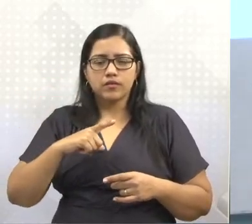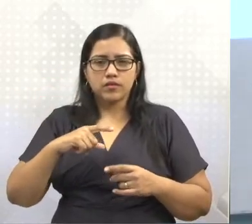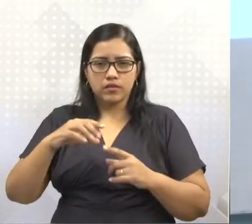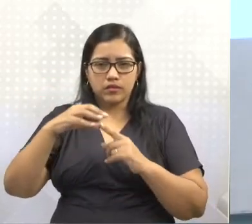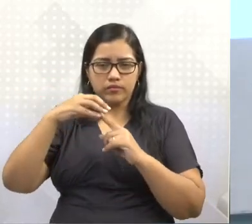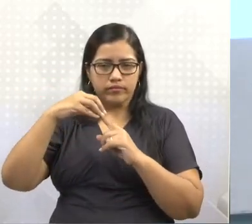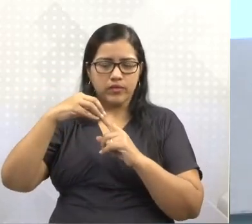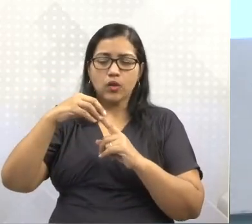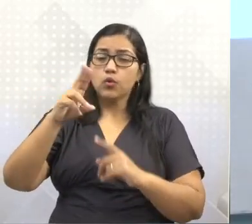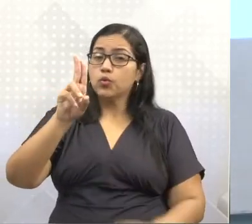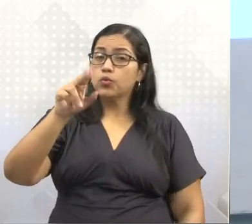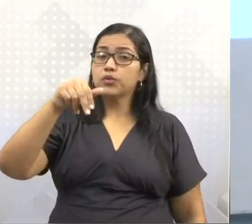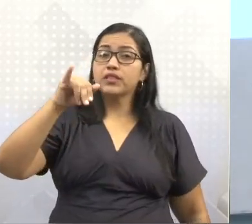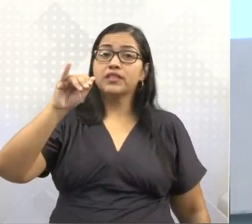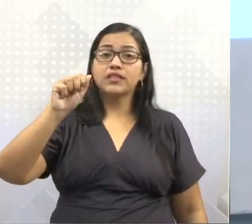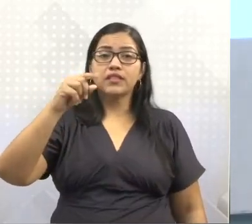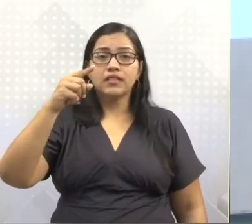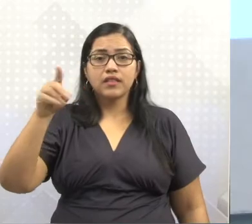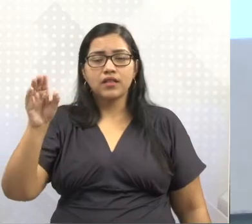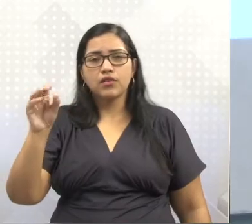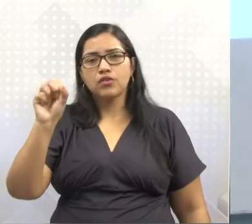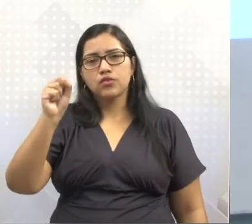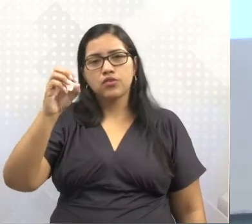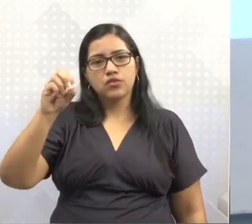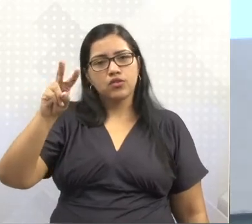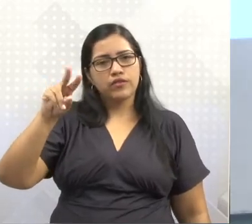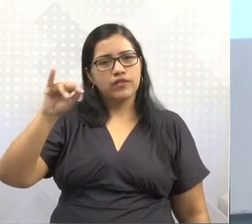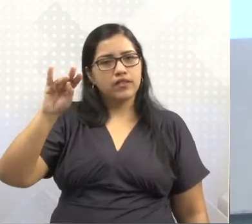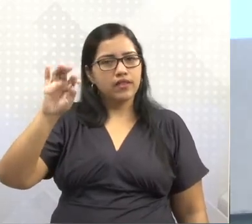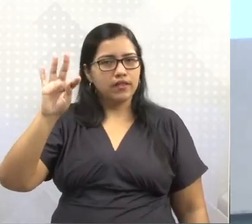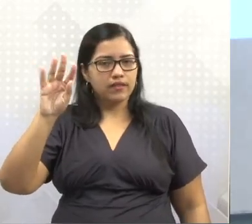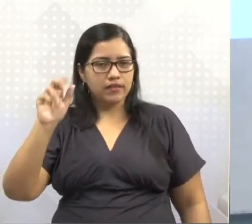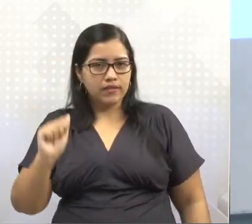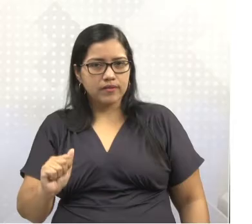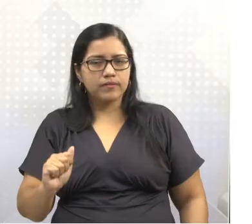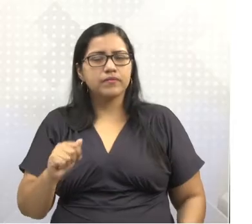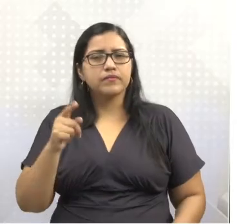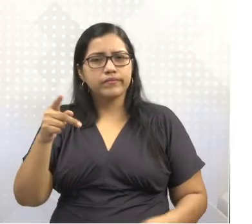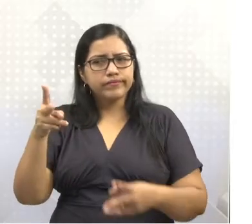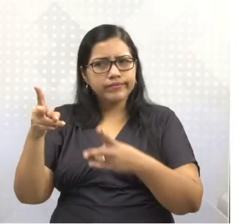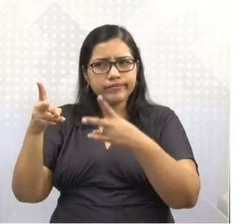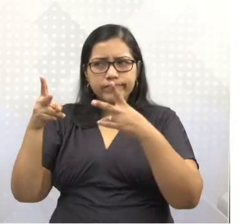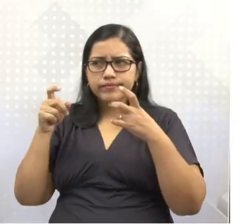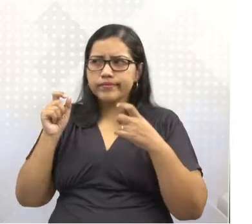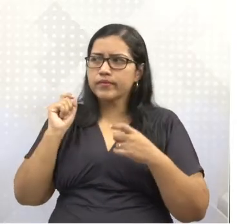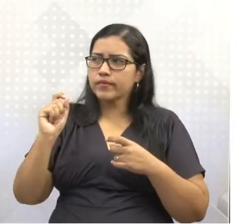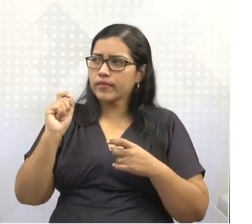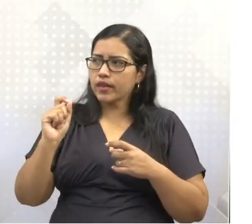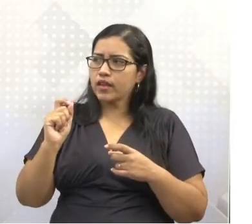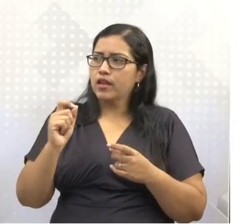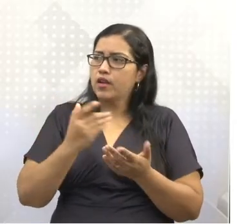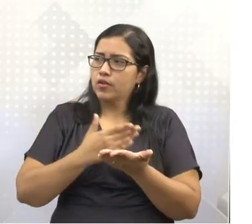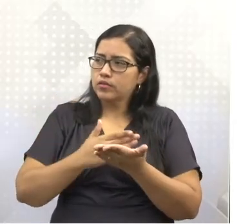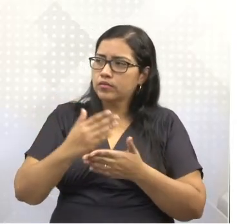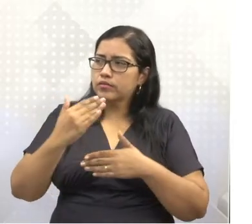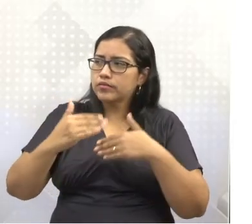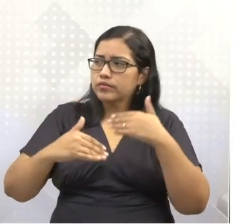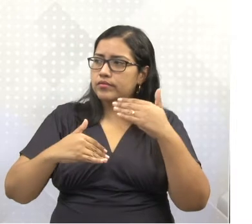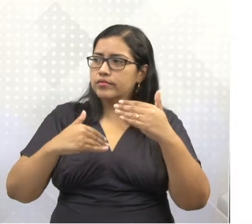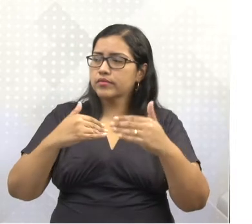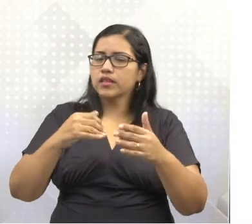União Soviética, que foi extinta em 1991. Então, nós vemos que tem promovido uma reestruturação que tem